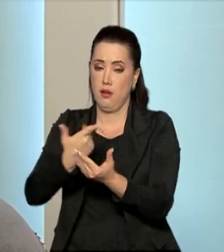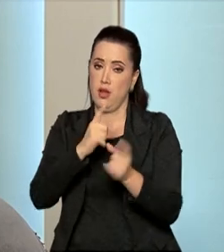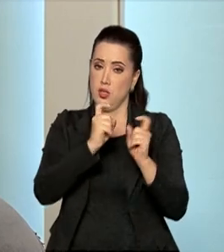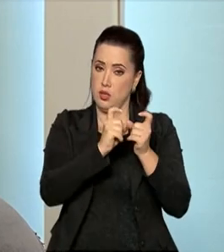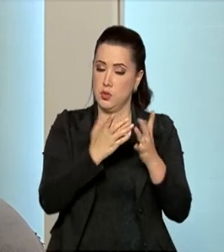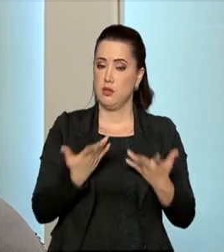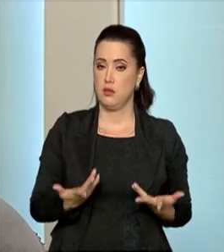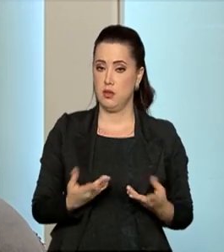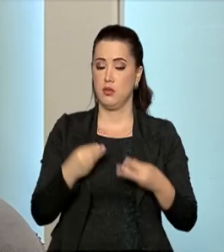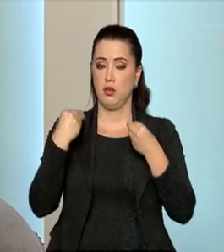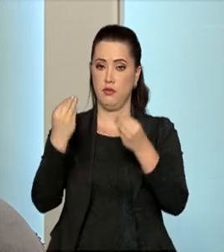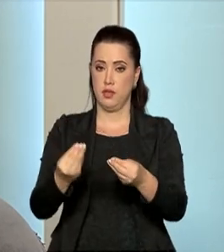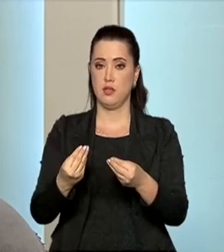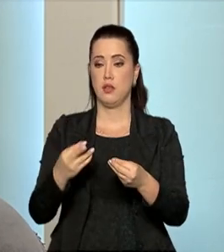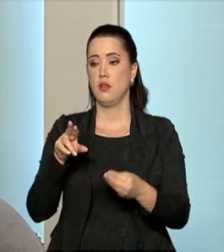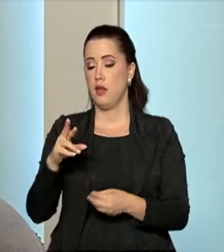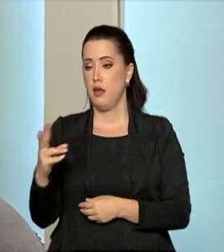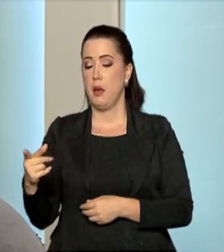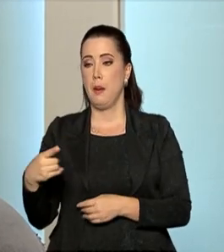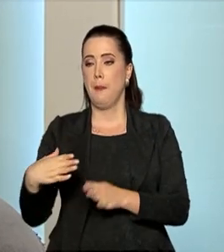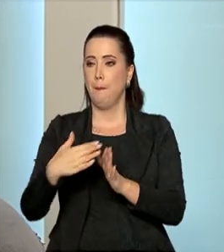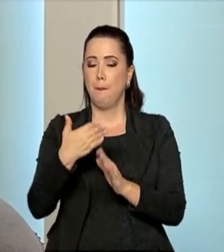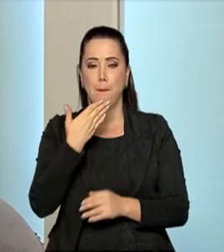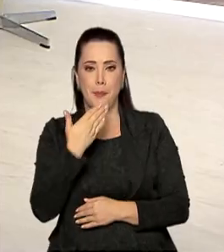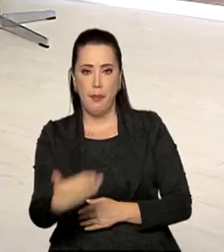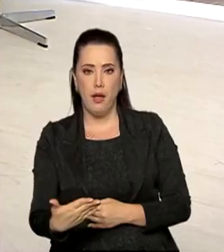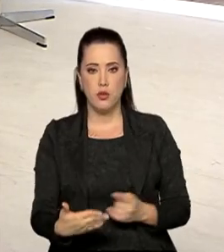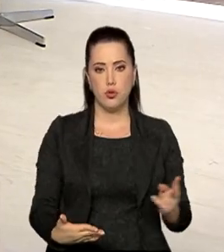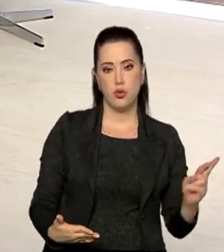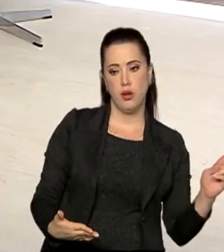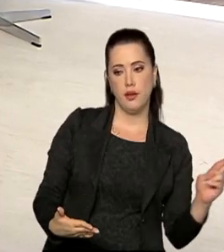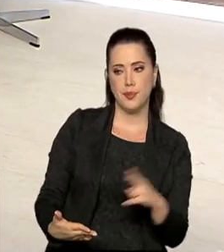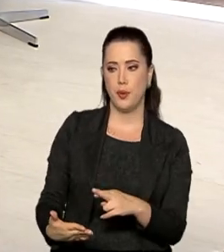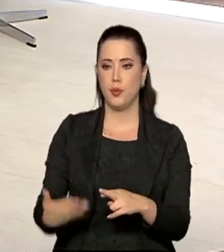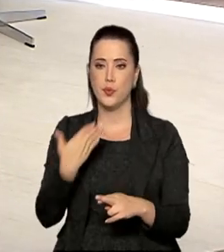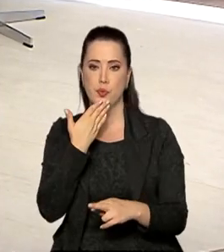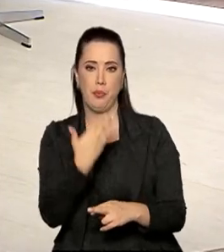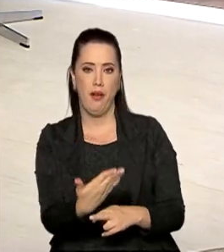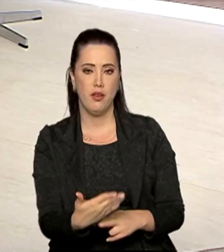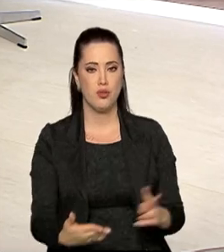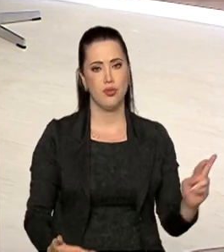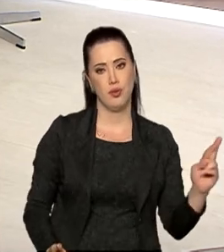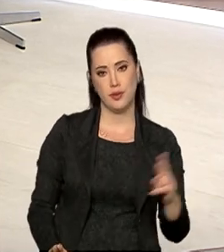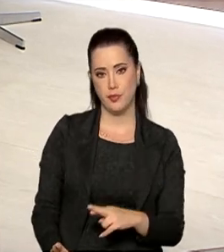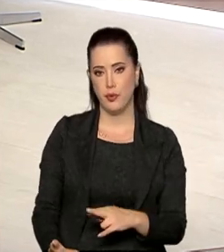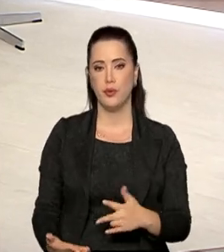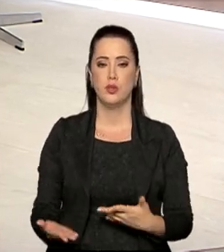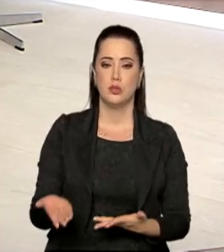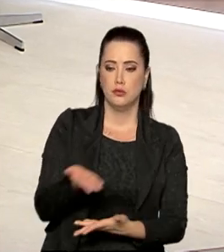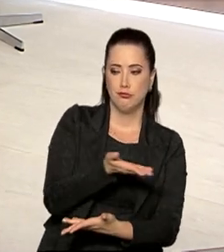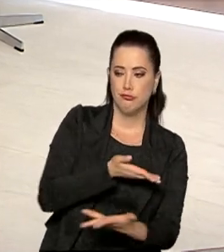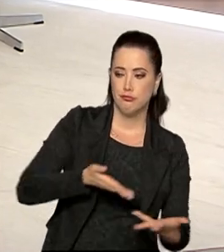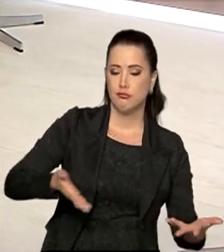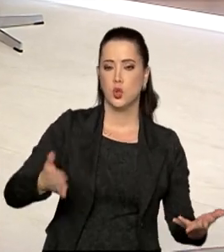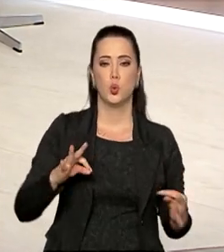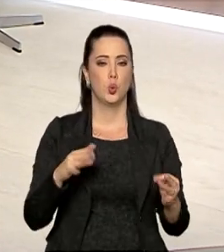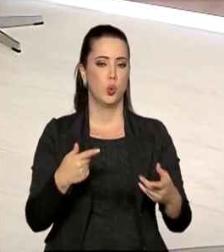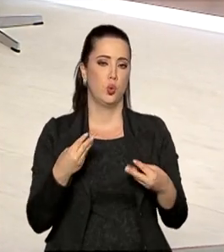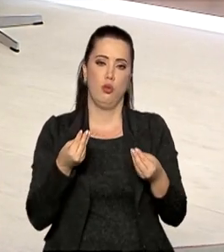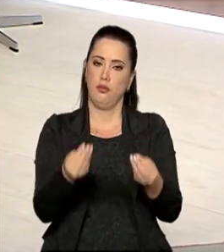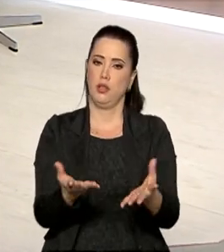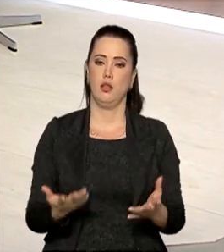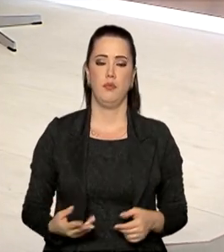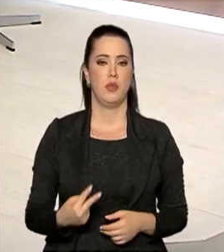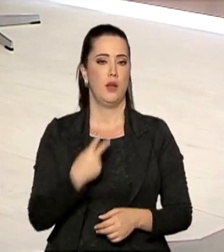em que é garantido contraditório e ampla defesa, segurança jurídica, recursos. Tudo isso tem que ser feito. Eu não